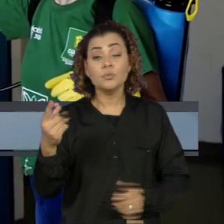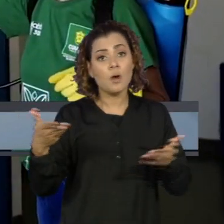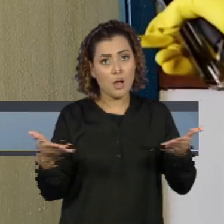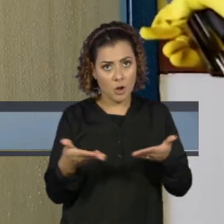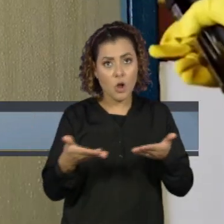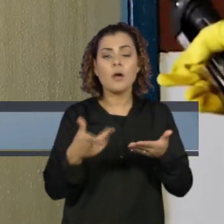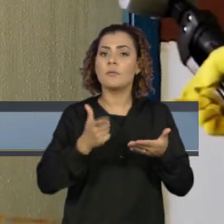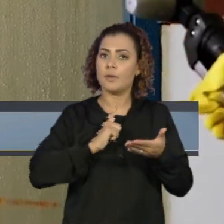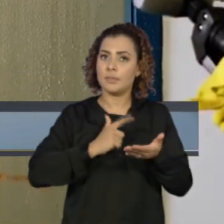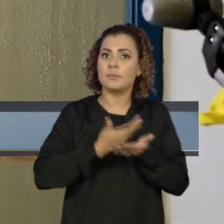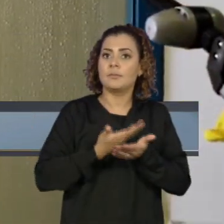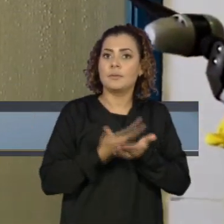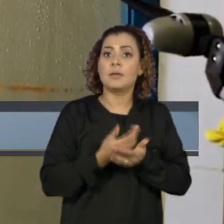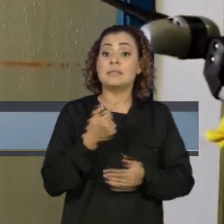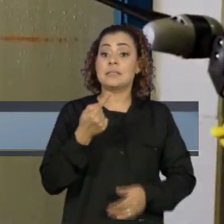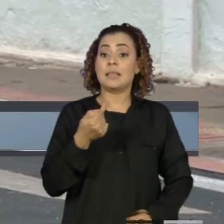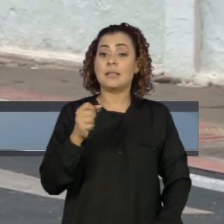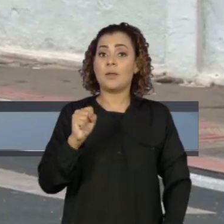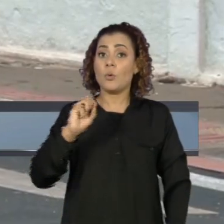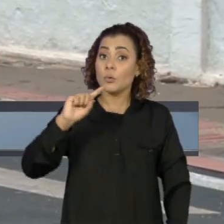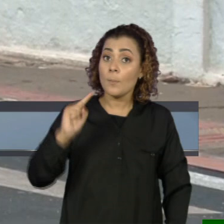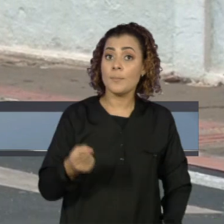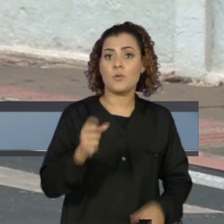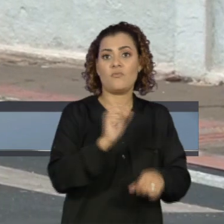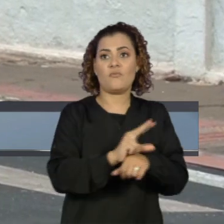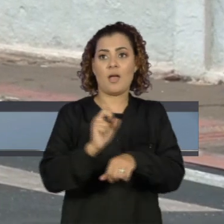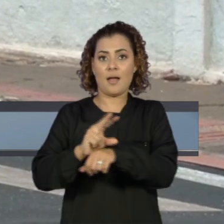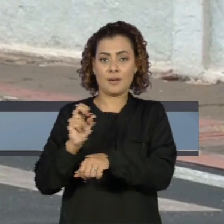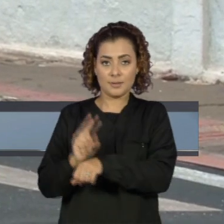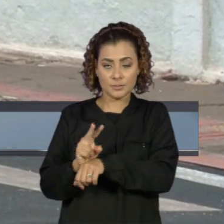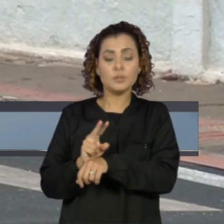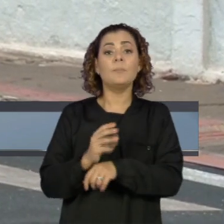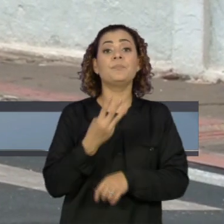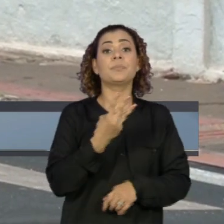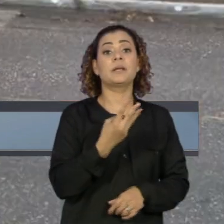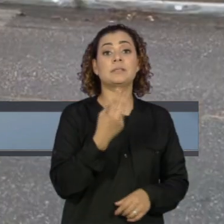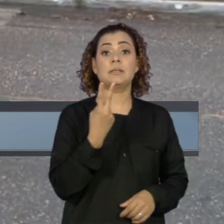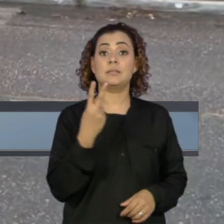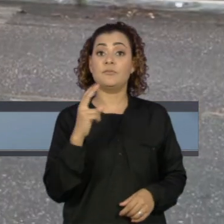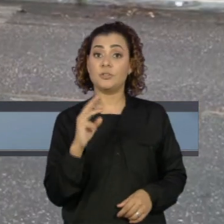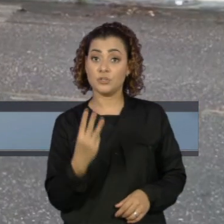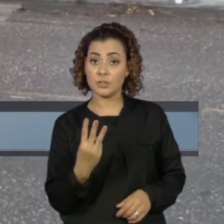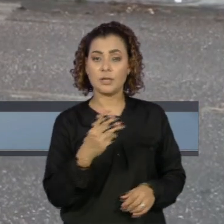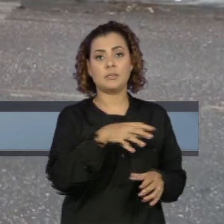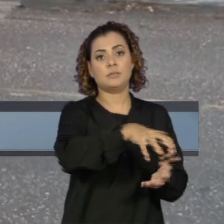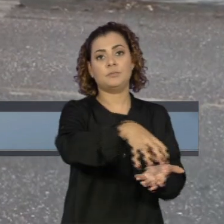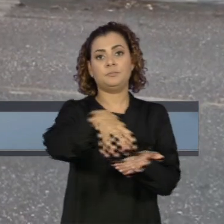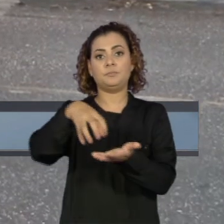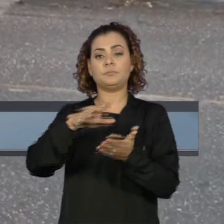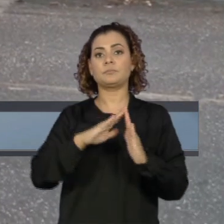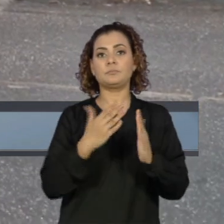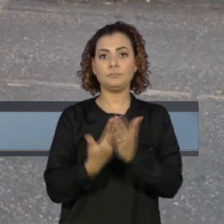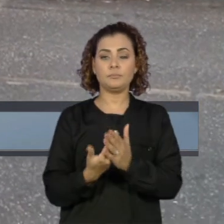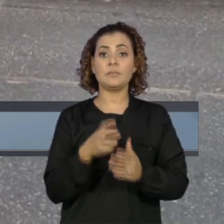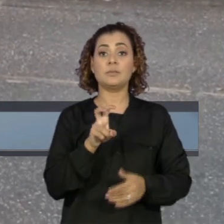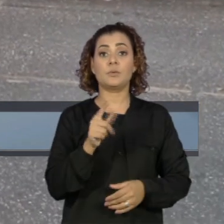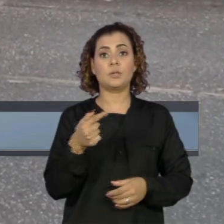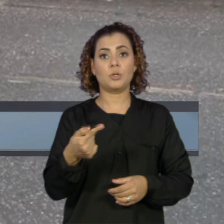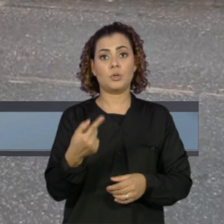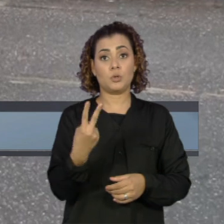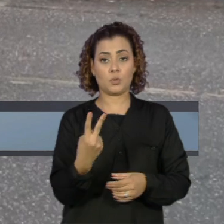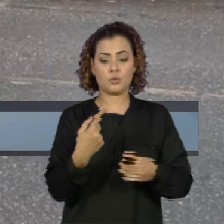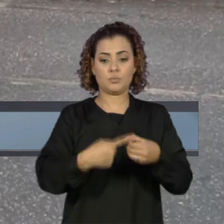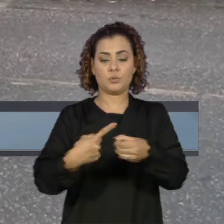ofertadas mais de 78 mil vagas em 323 escolas de 52 municípios.